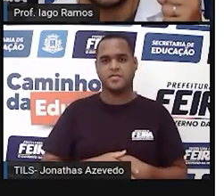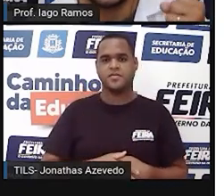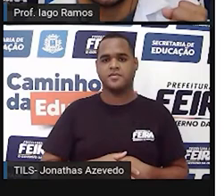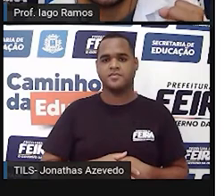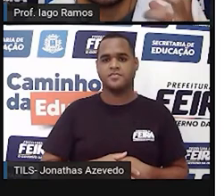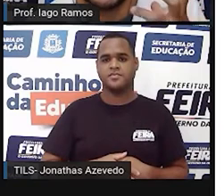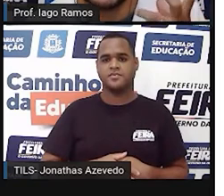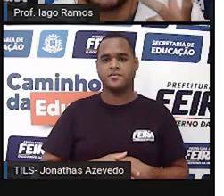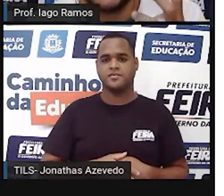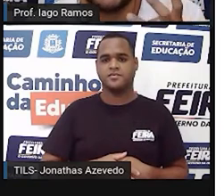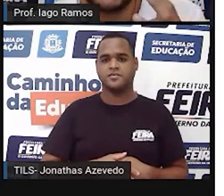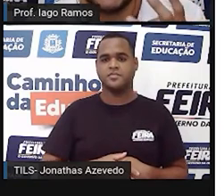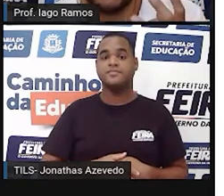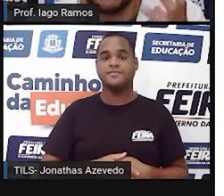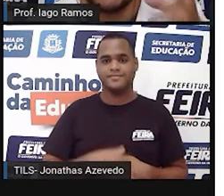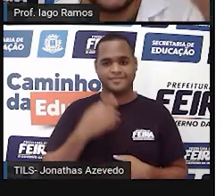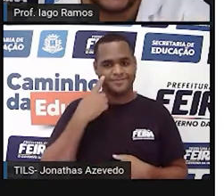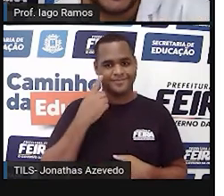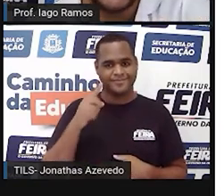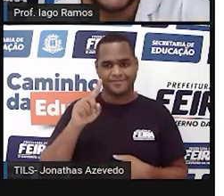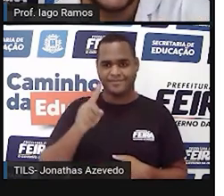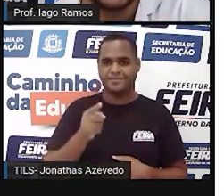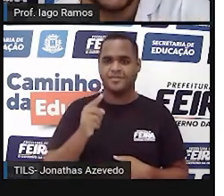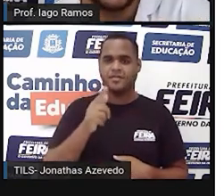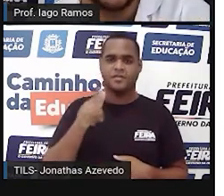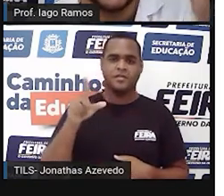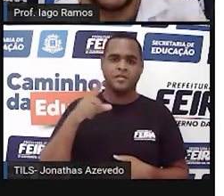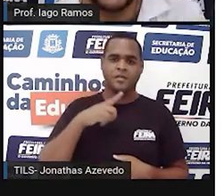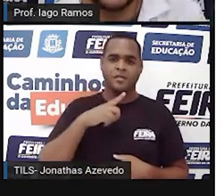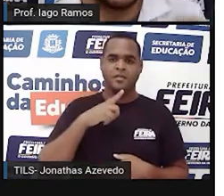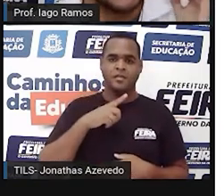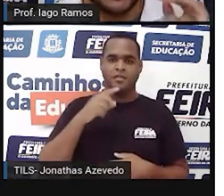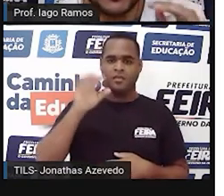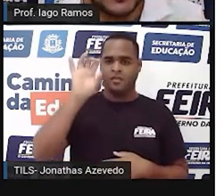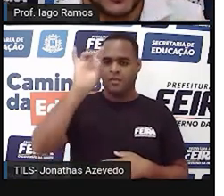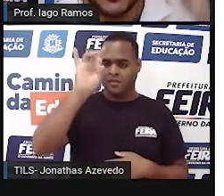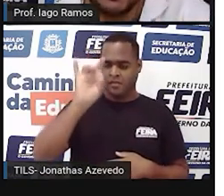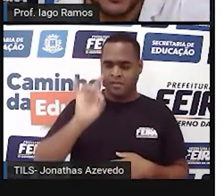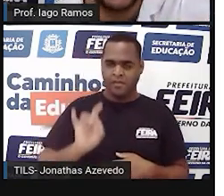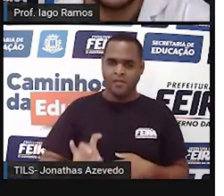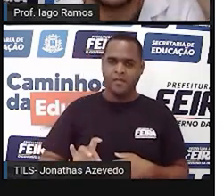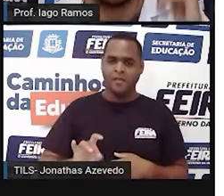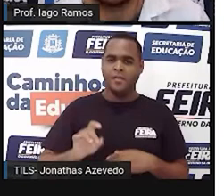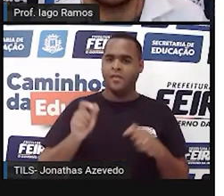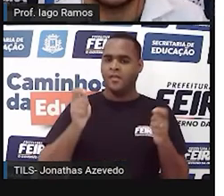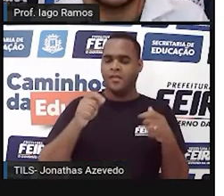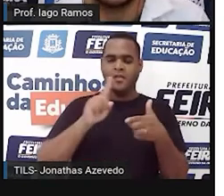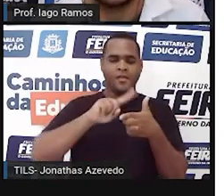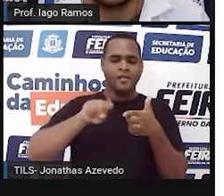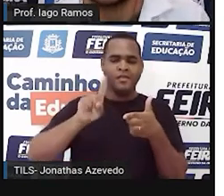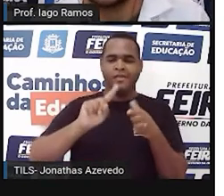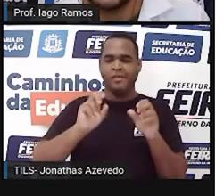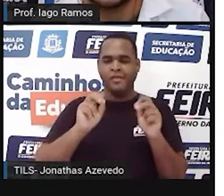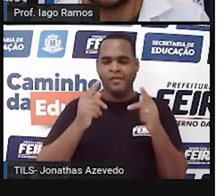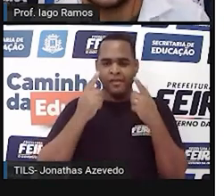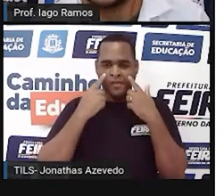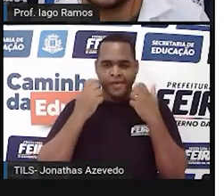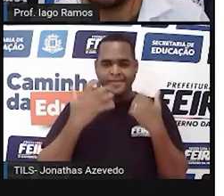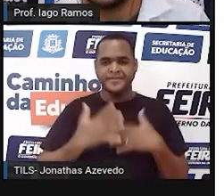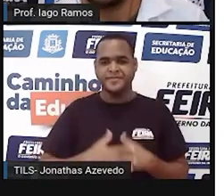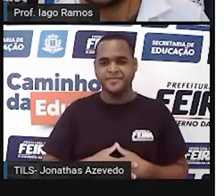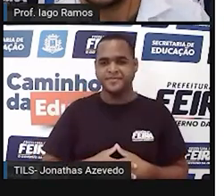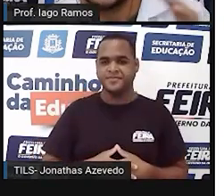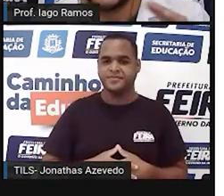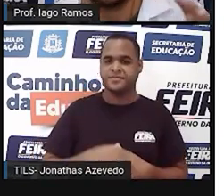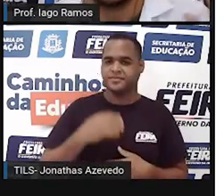algarismos que estão atrás da vírgula, tá bom? Lá de cima, pra baixo, mas pode ser de baixo pra cima. Então, vamos lá. 4 mais